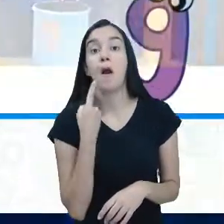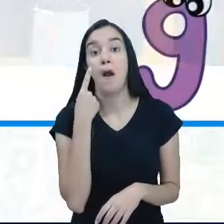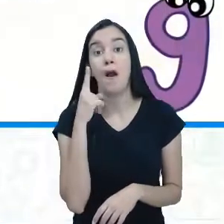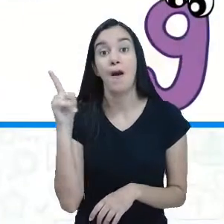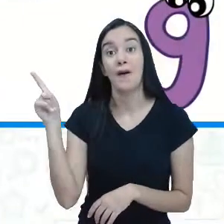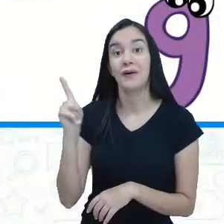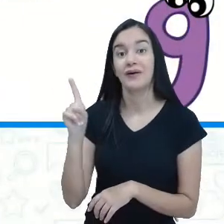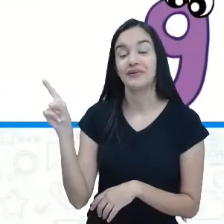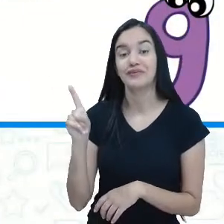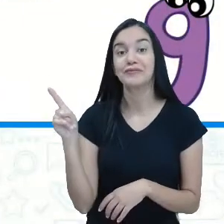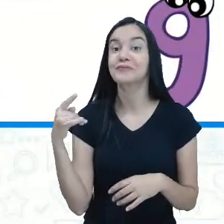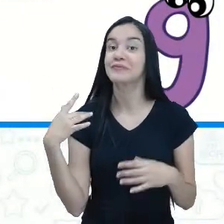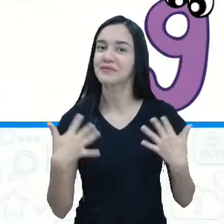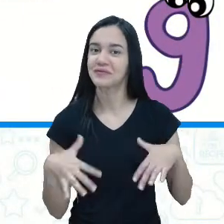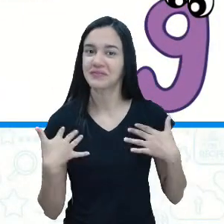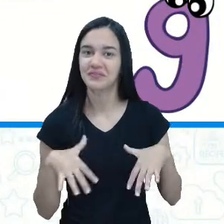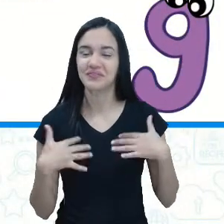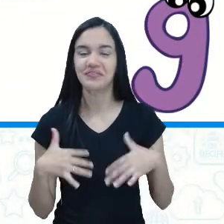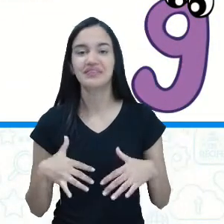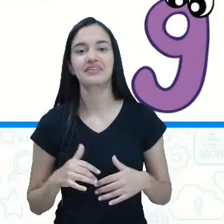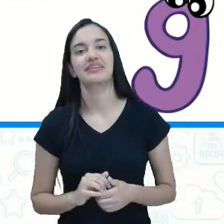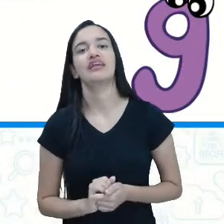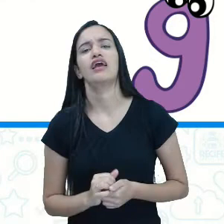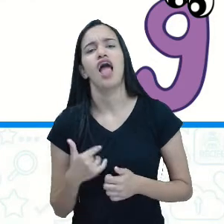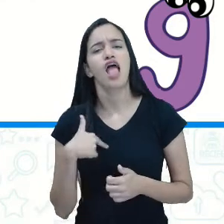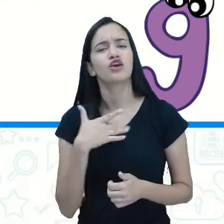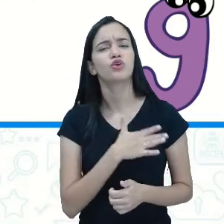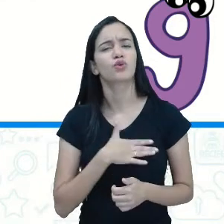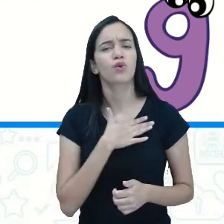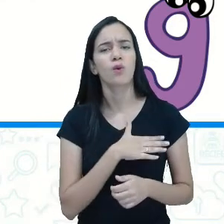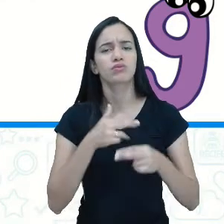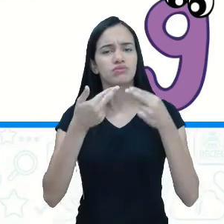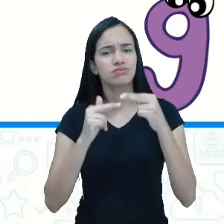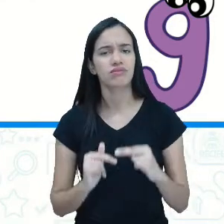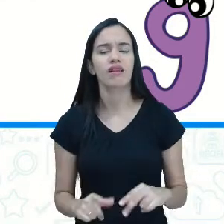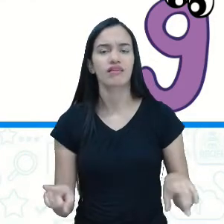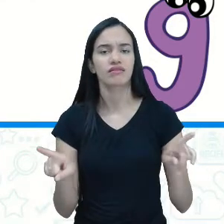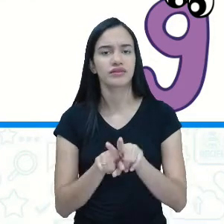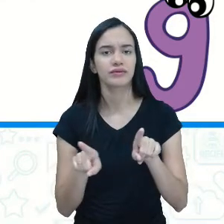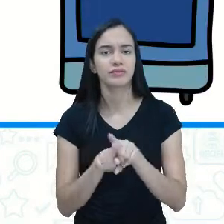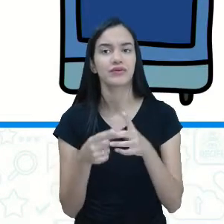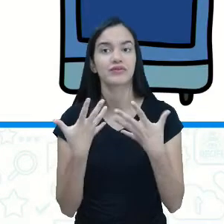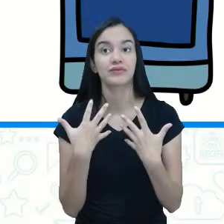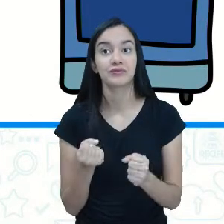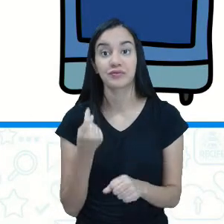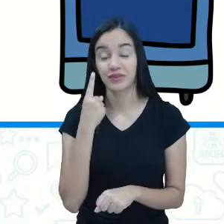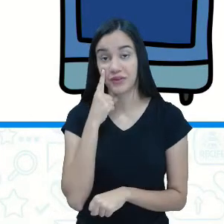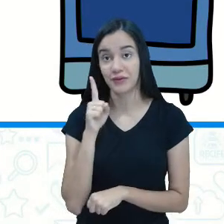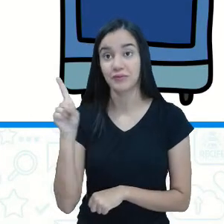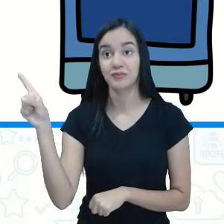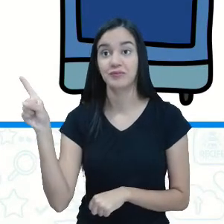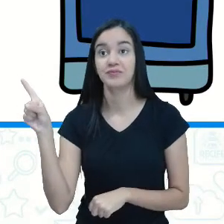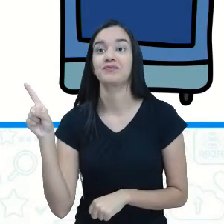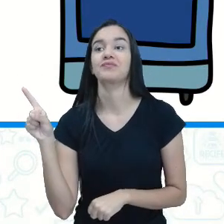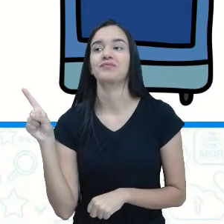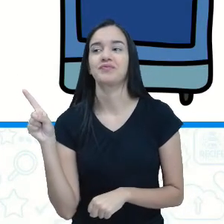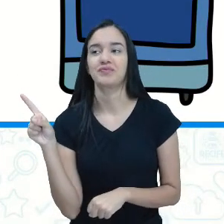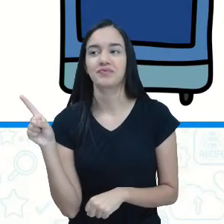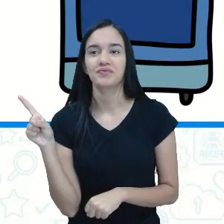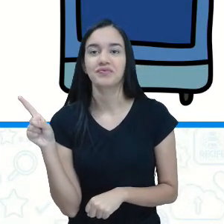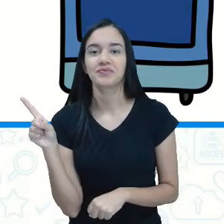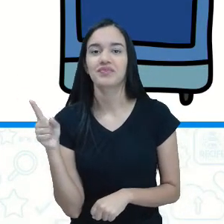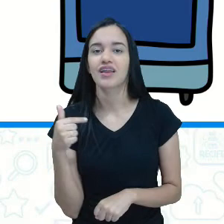Comer pastéis. Olha aí. Eu gosto dessa parlenda também. Vamos ver outra? Olha aí.